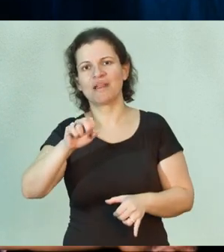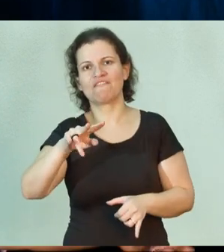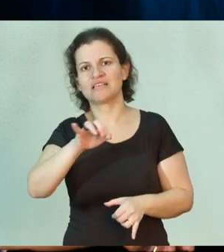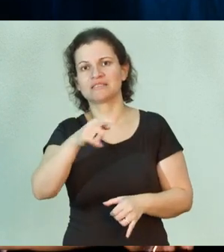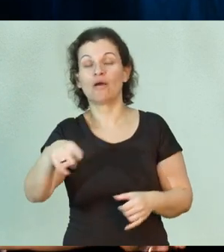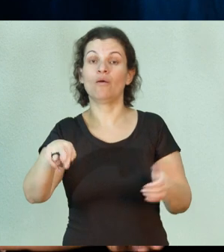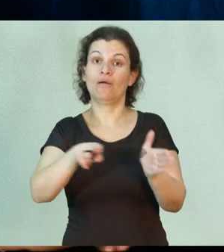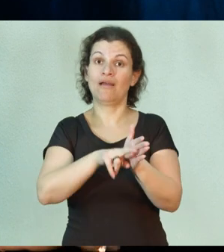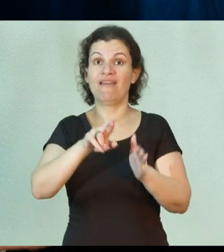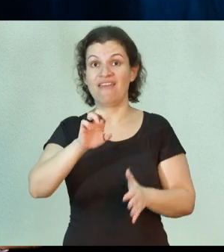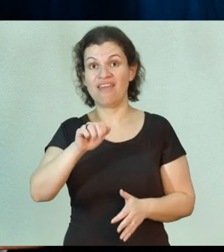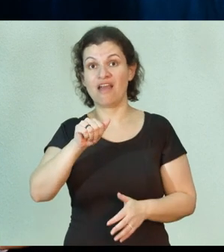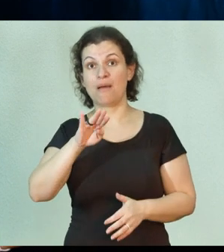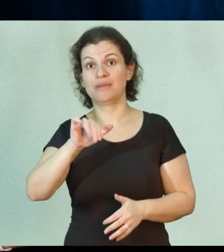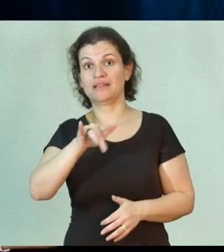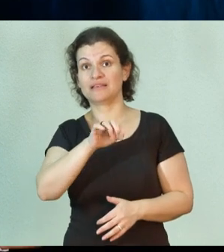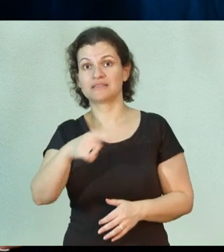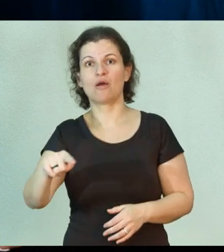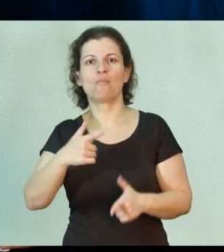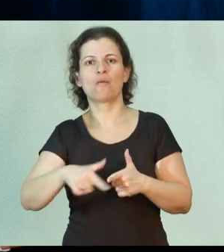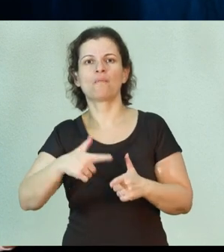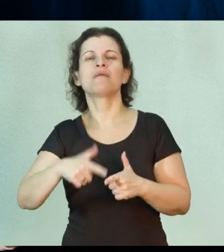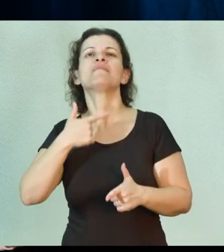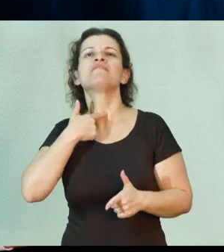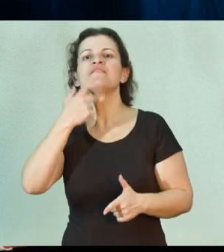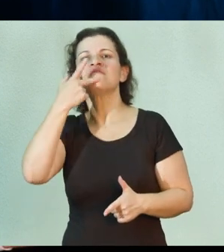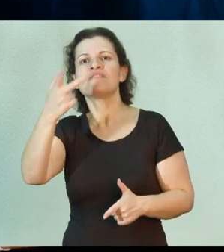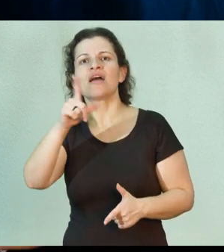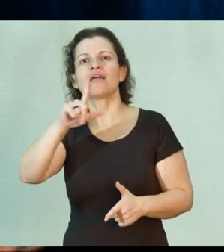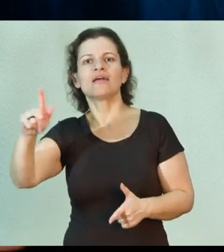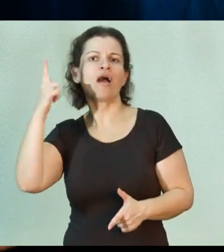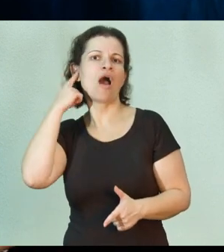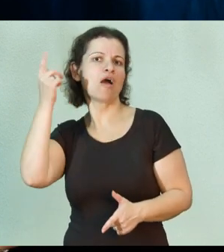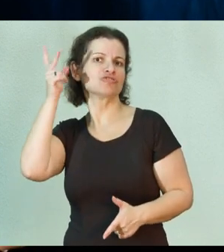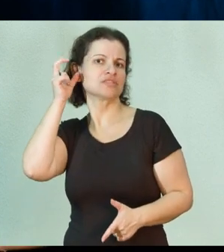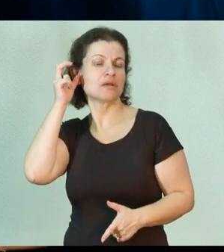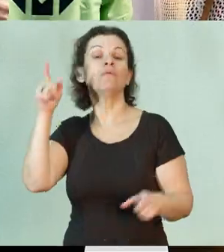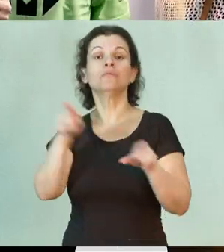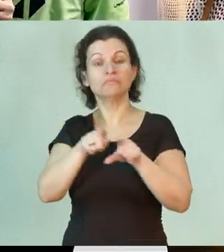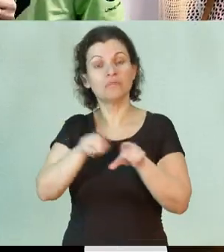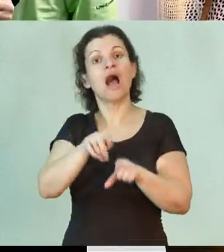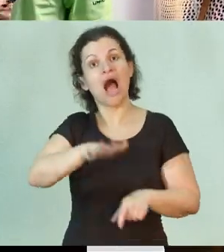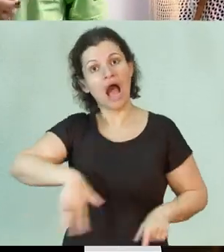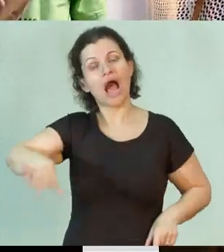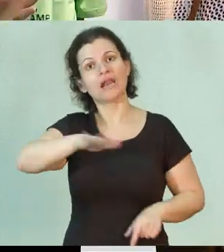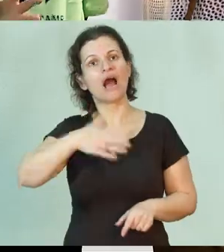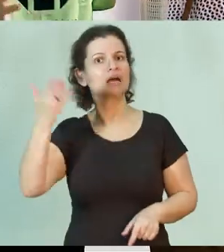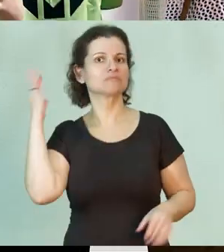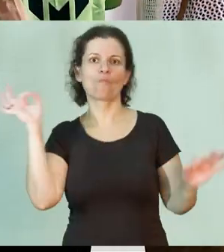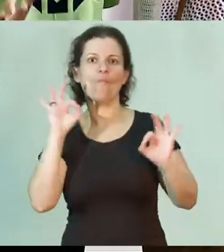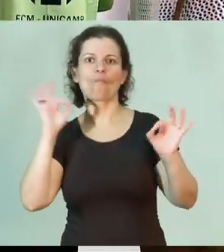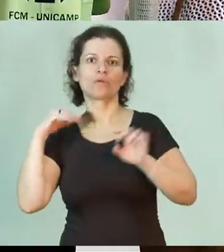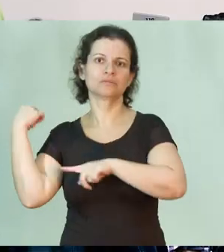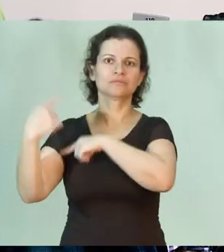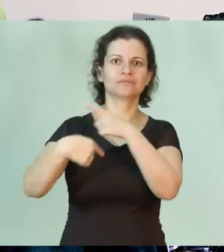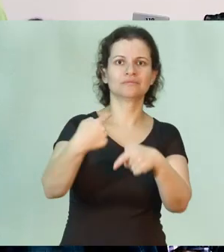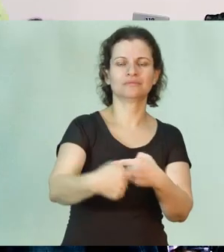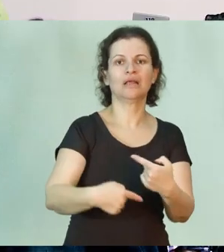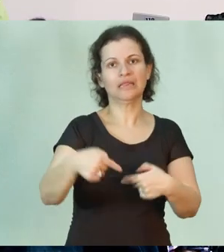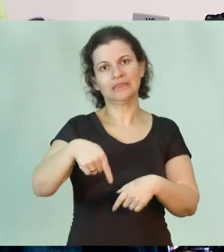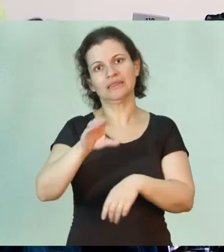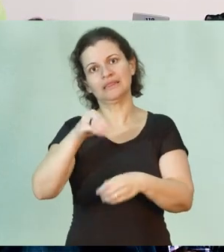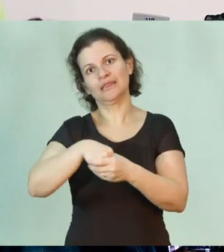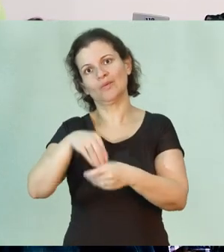reabilitação de problemas de voz, audição, fala, linguagem, assim como em áreas que antes não era tradicional desse